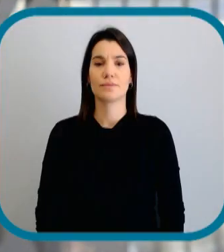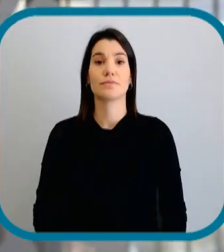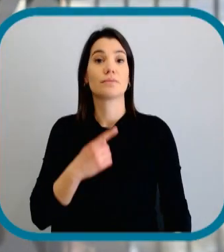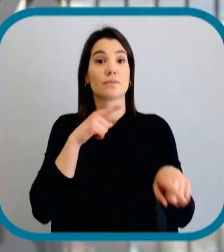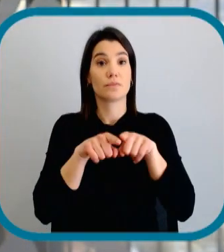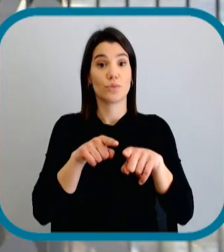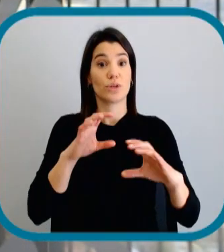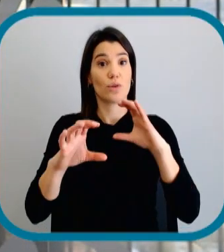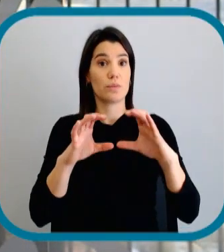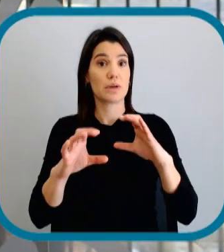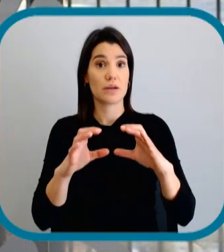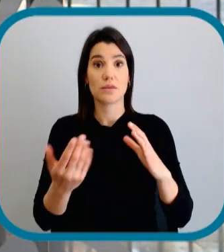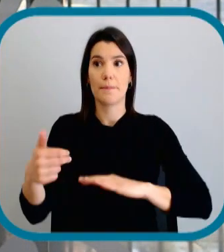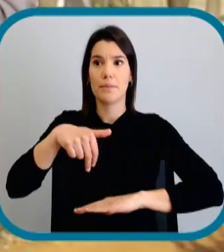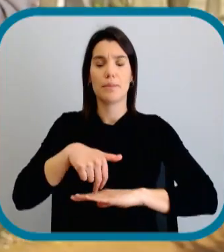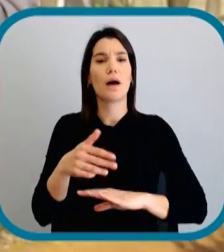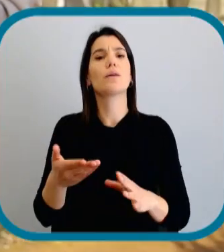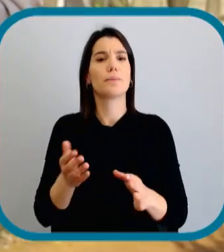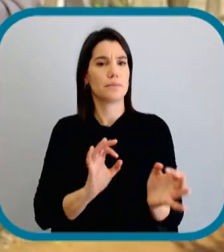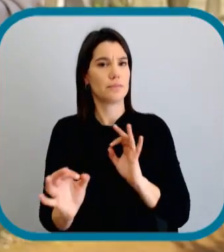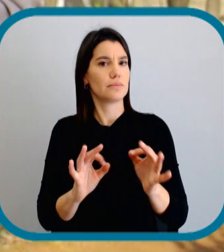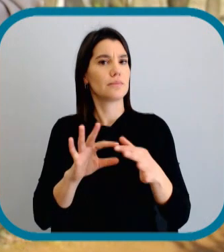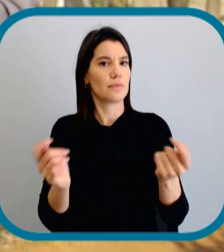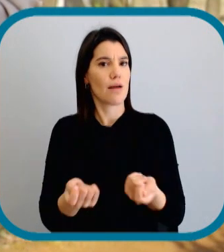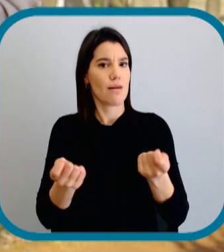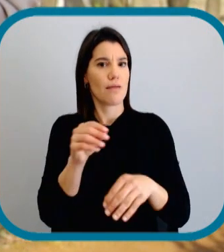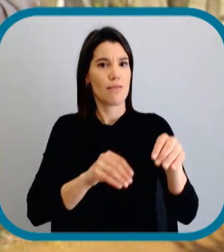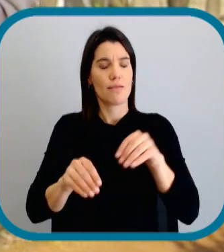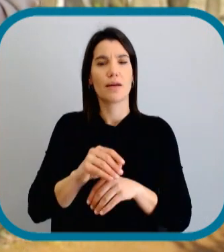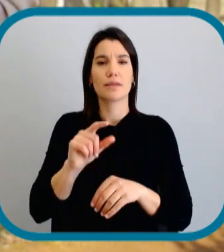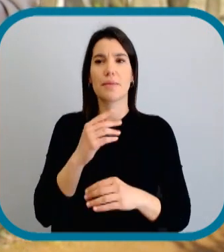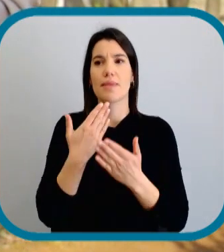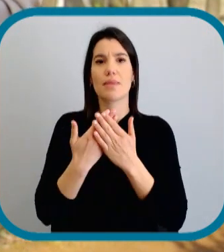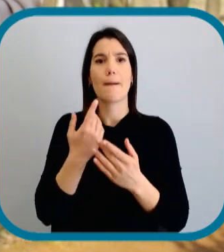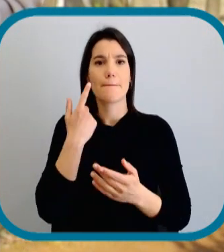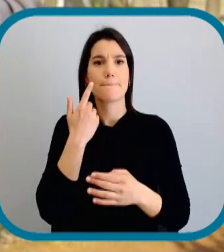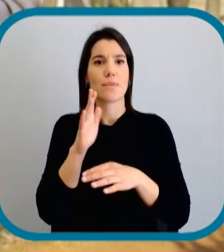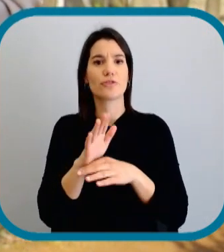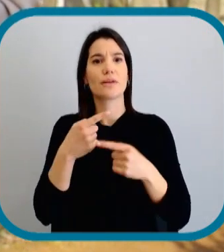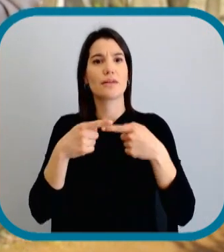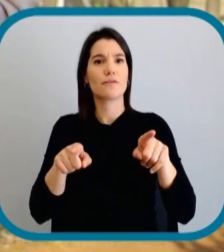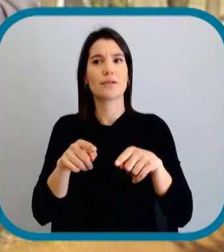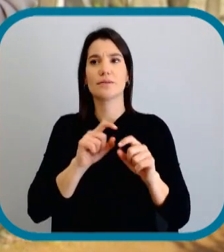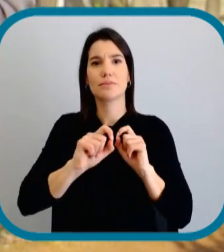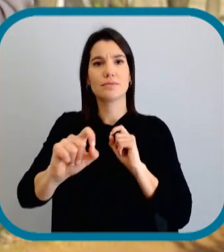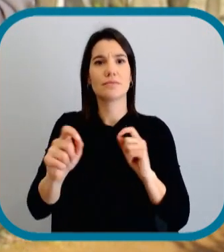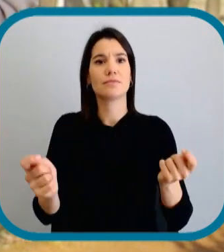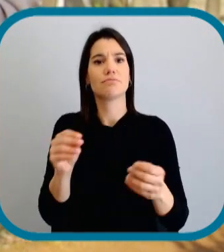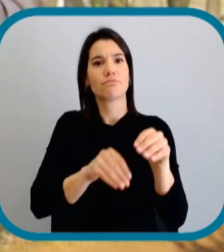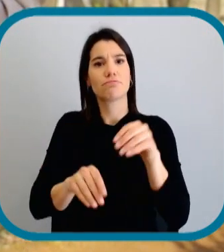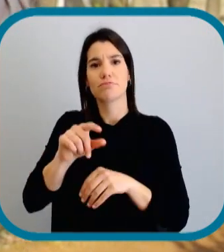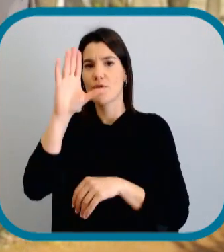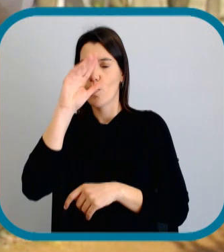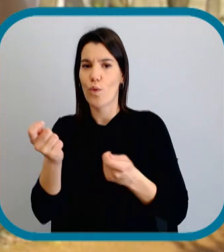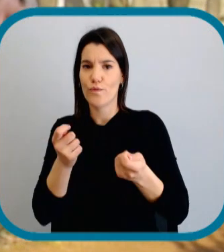A comunicação política impacta tanto a preparação das campanhas eleitorais, como revela as diferenças entre períodos eleitorais e de